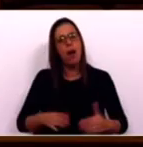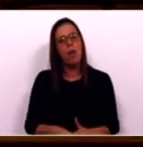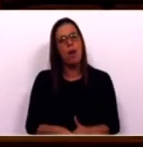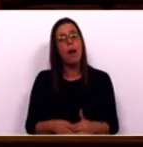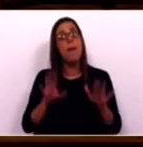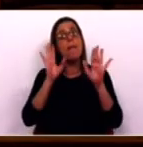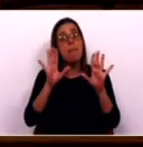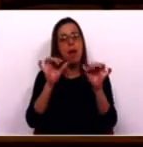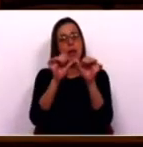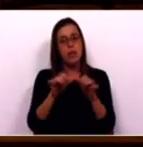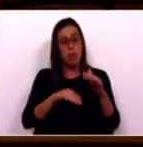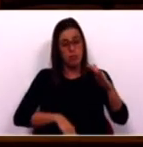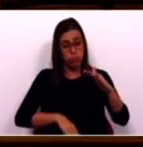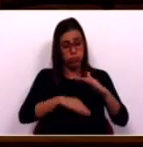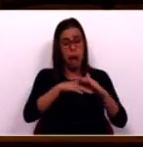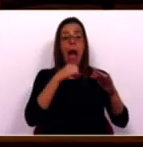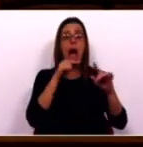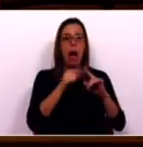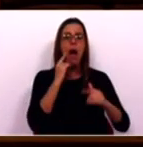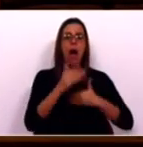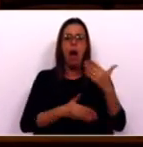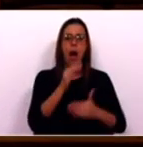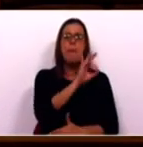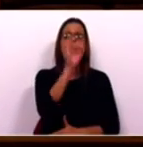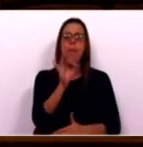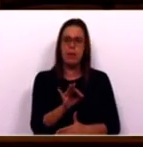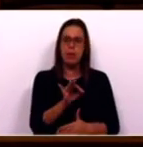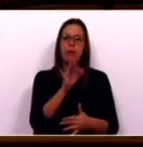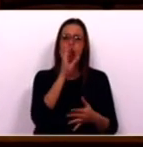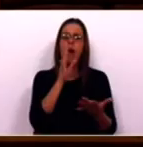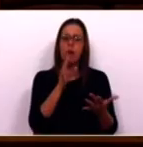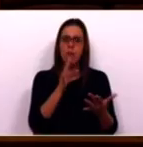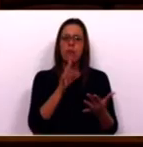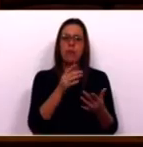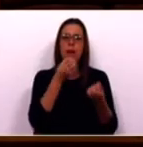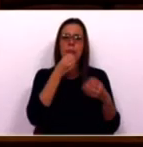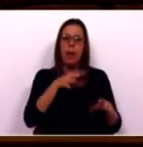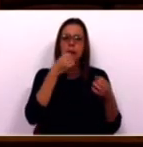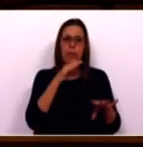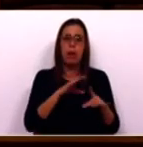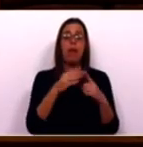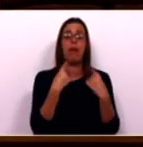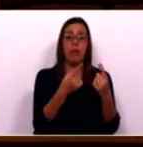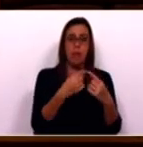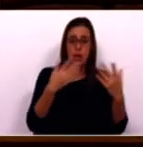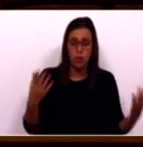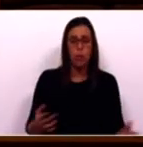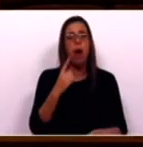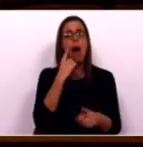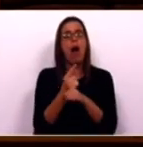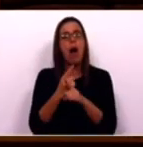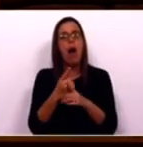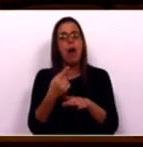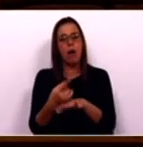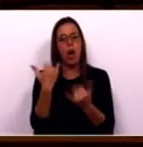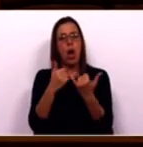Mas há sistemas de abastecimento da água que continuam com percentagens muito significativas de perdas no transporte. Continua-se a ver